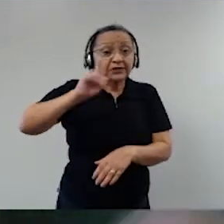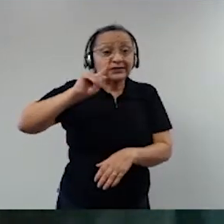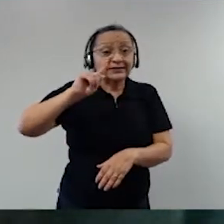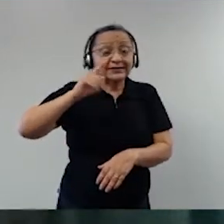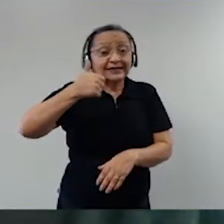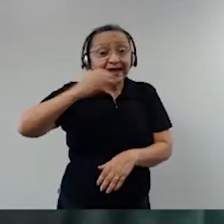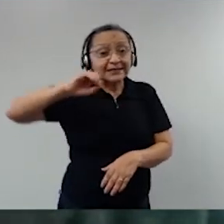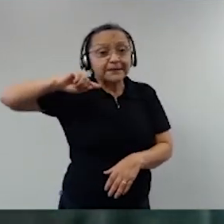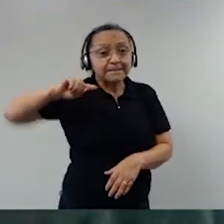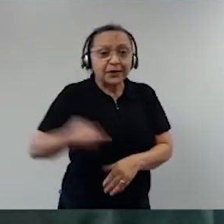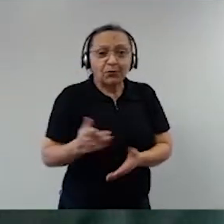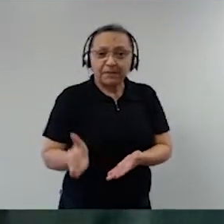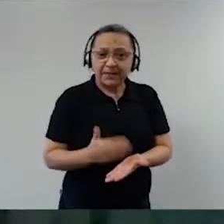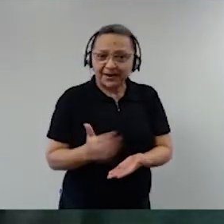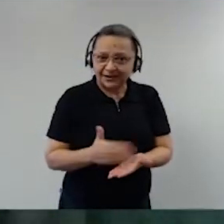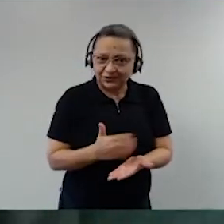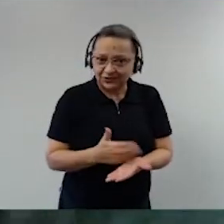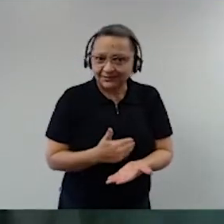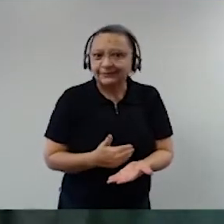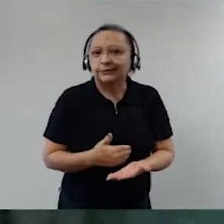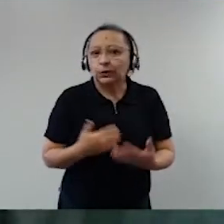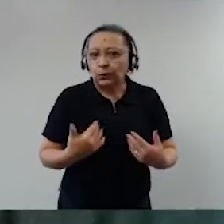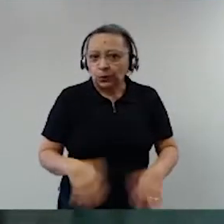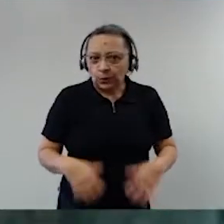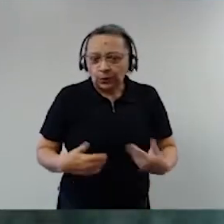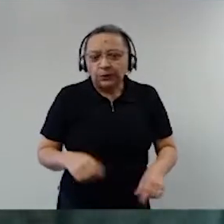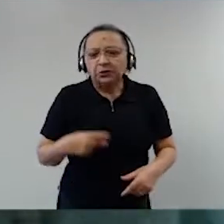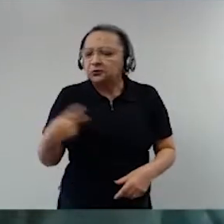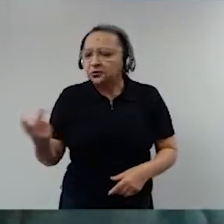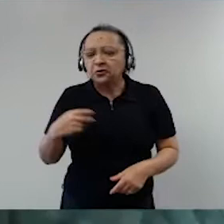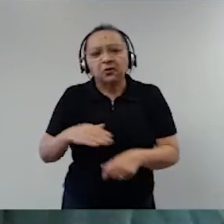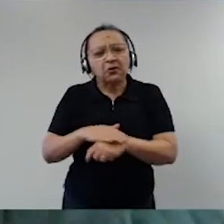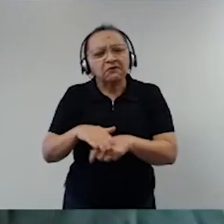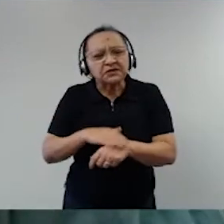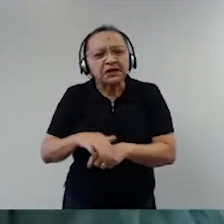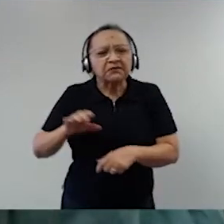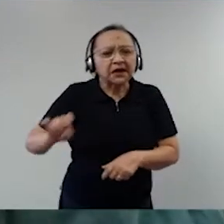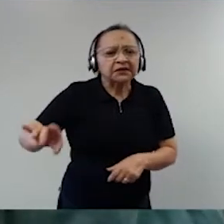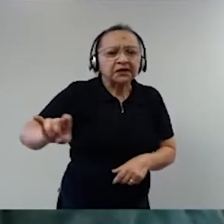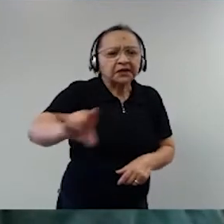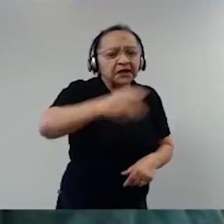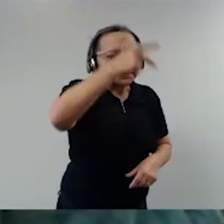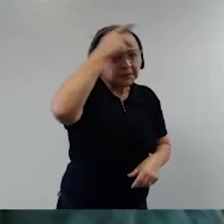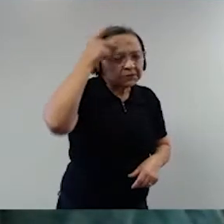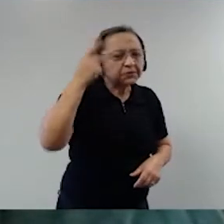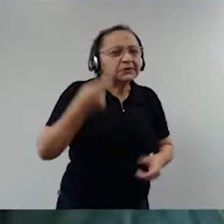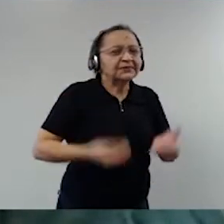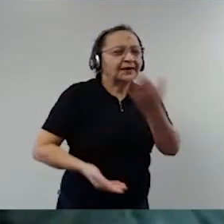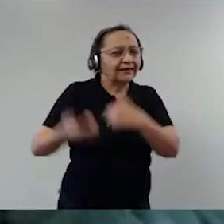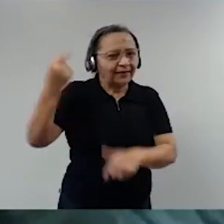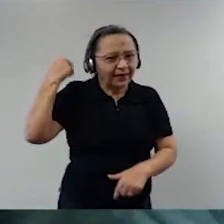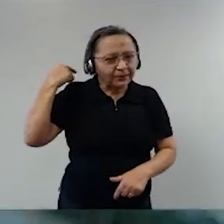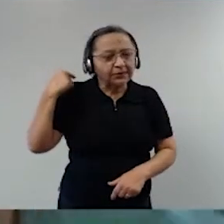O general Leônidas era o que mais conversava com os constituentes naquela ocasião.